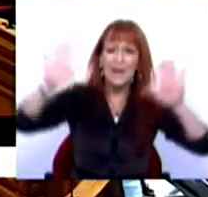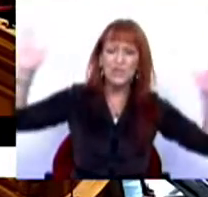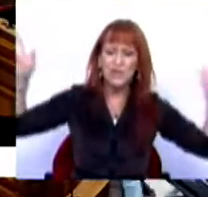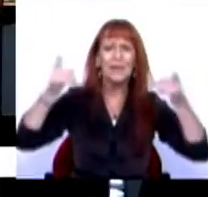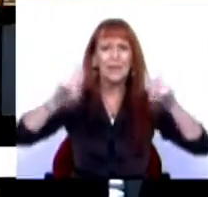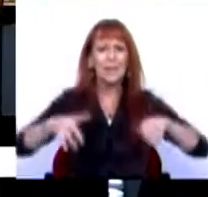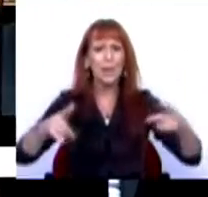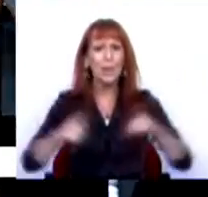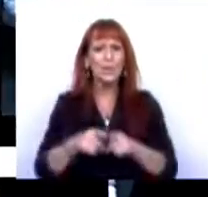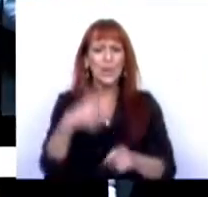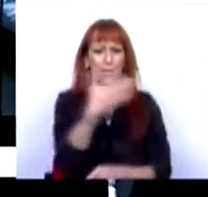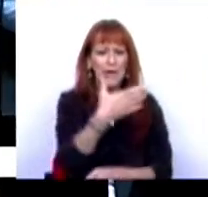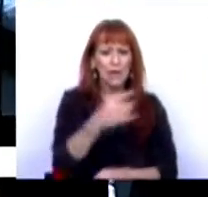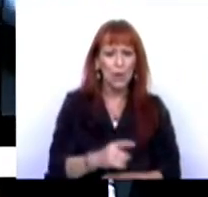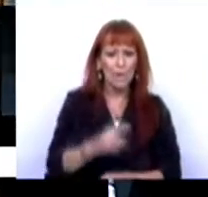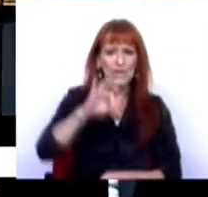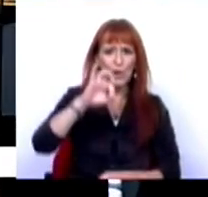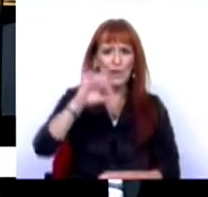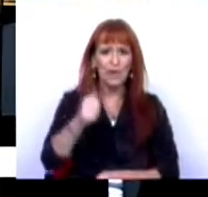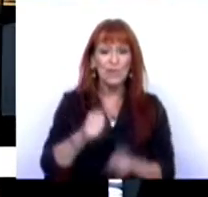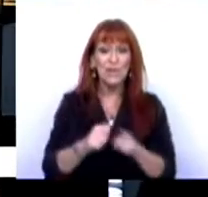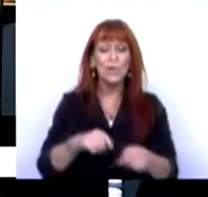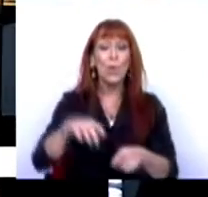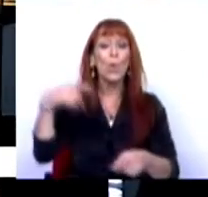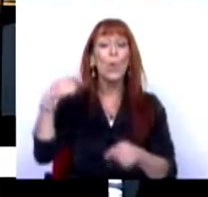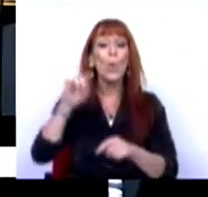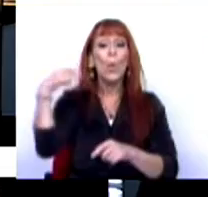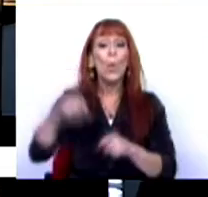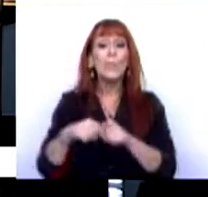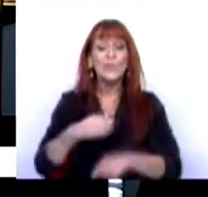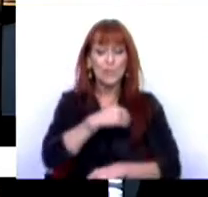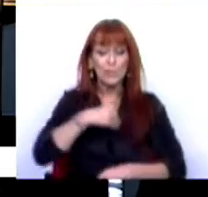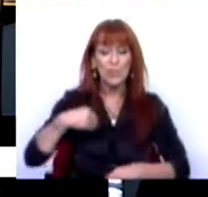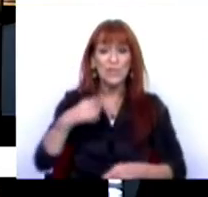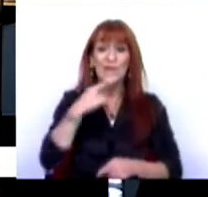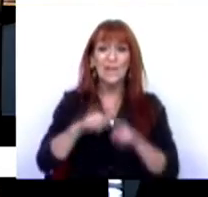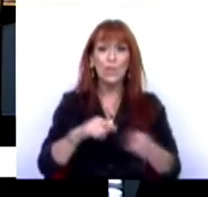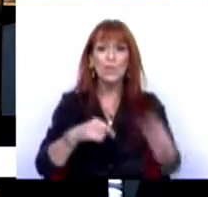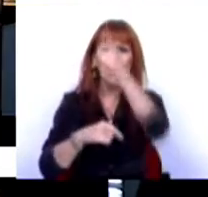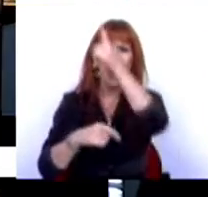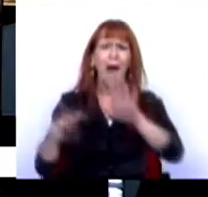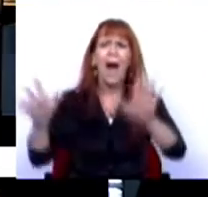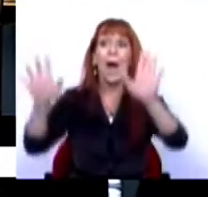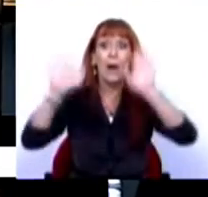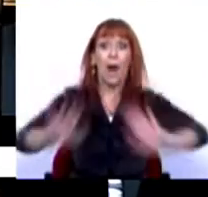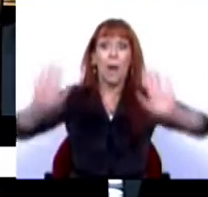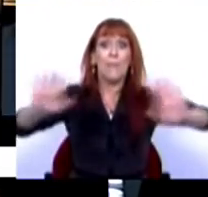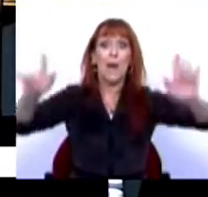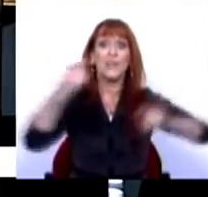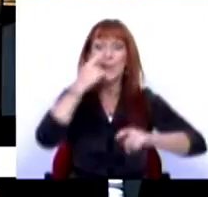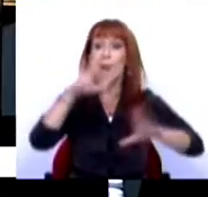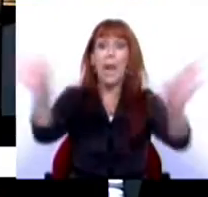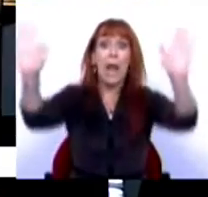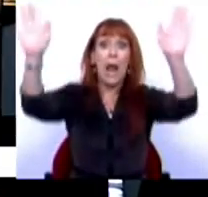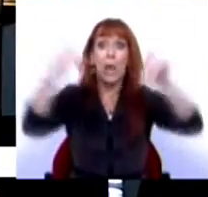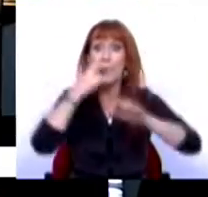também em 1985 o Presidente Jaruzelski na Polónia chamou o Sr. Deputado João Oliveira e disse-lhe, calma, mineiros